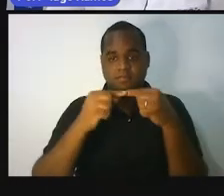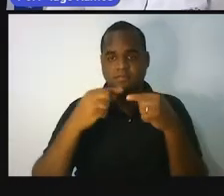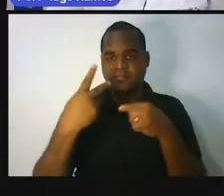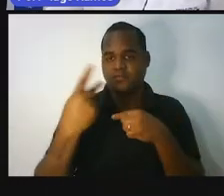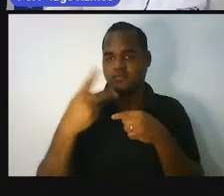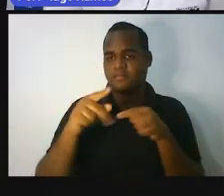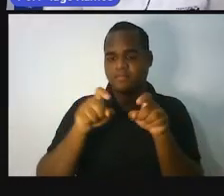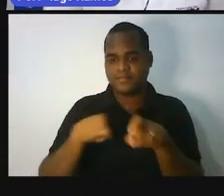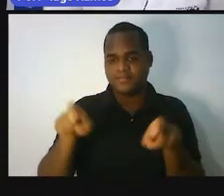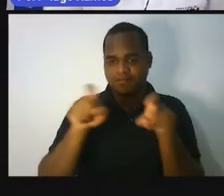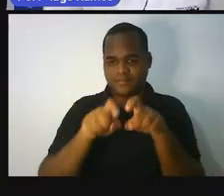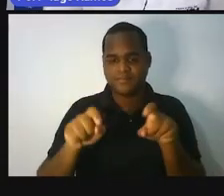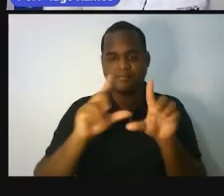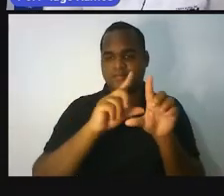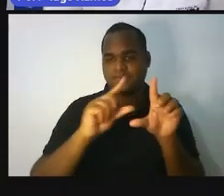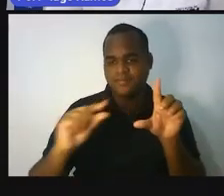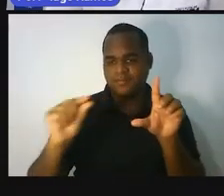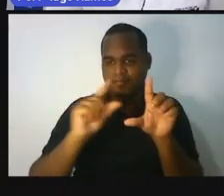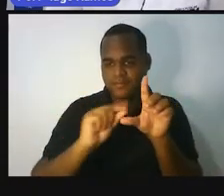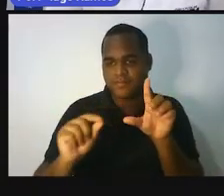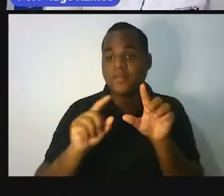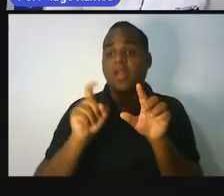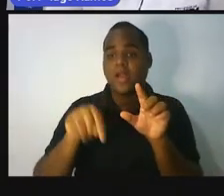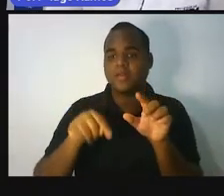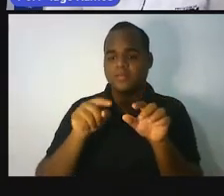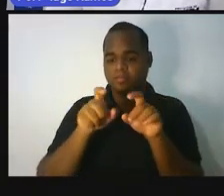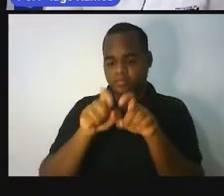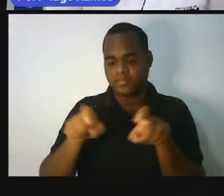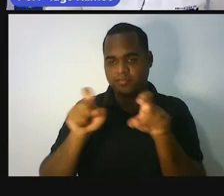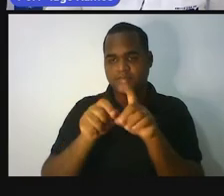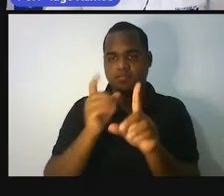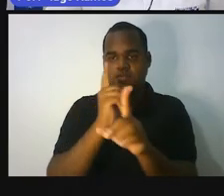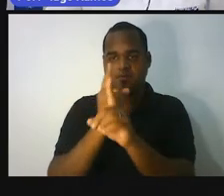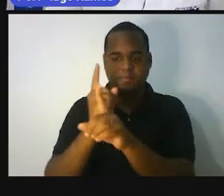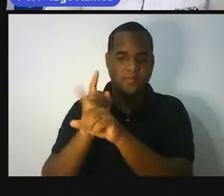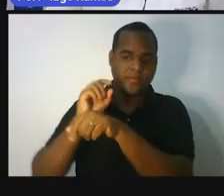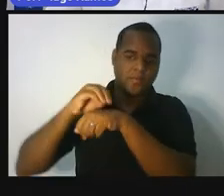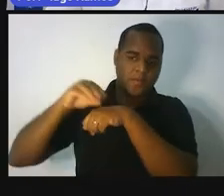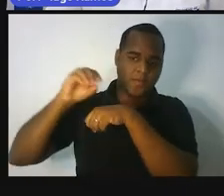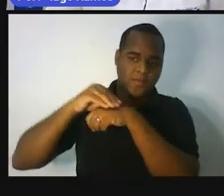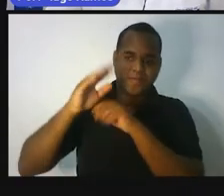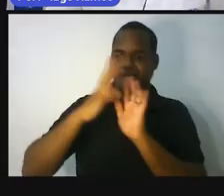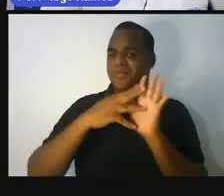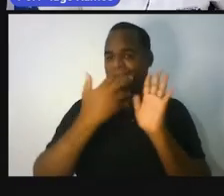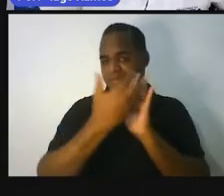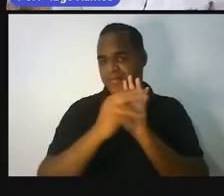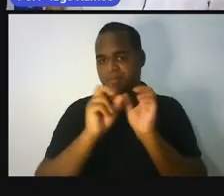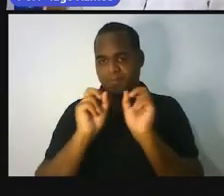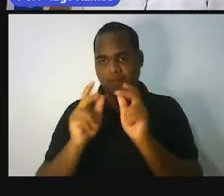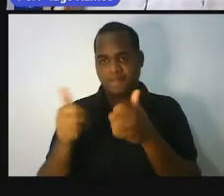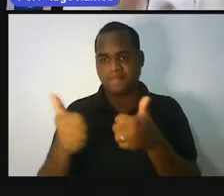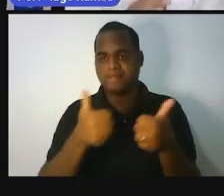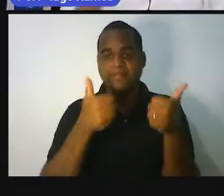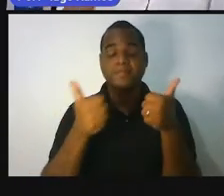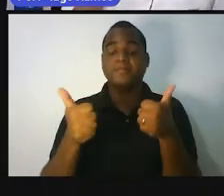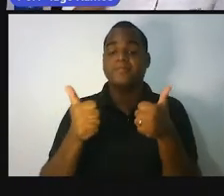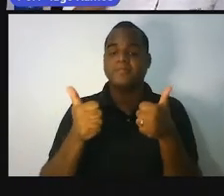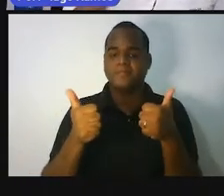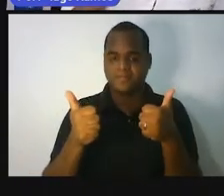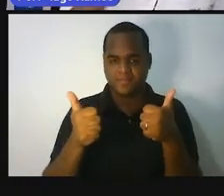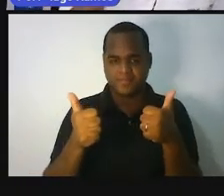O site onde foi encontrada aí essa tabela. Beleza? Tá, professor.